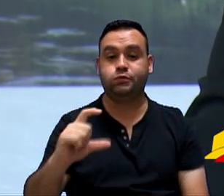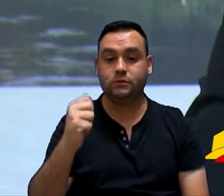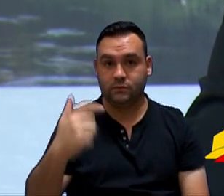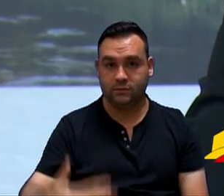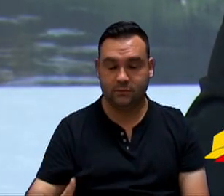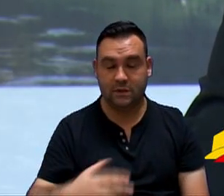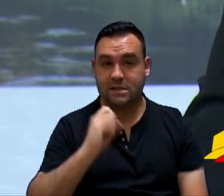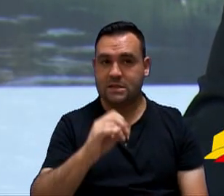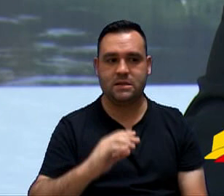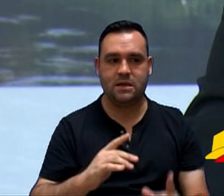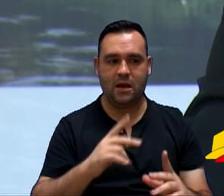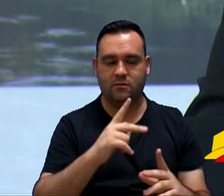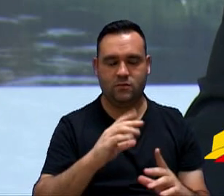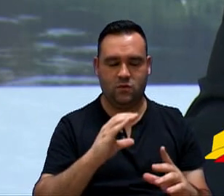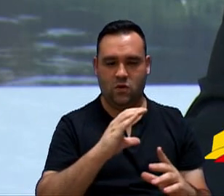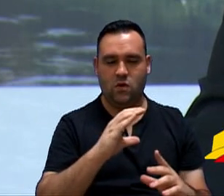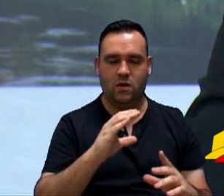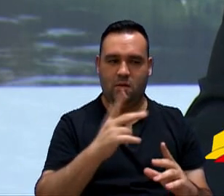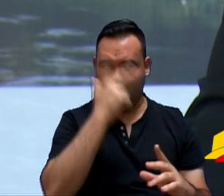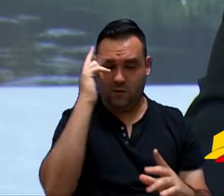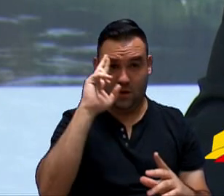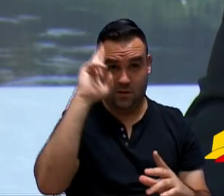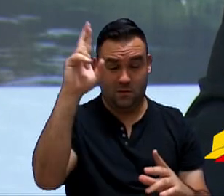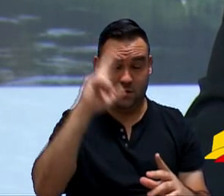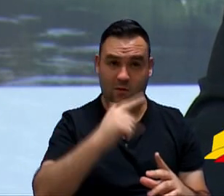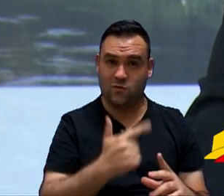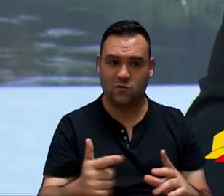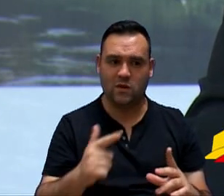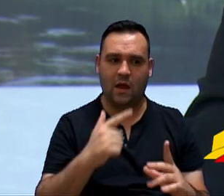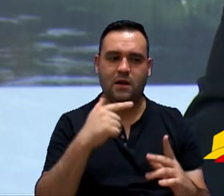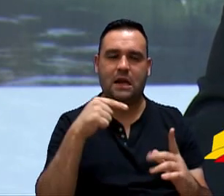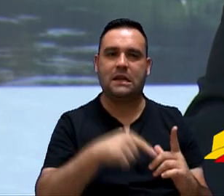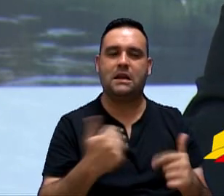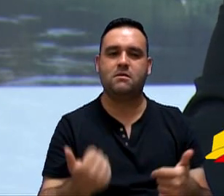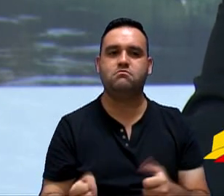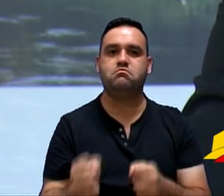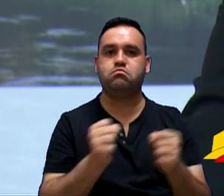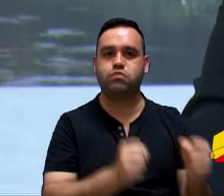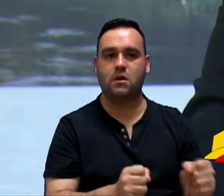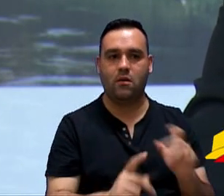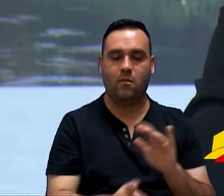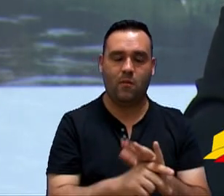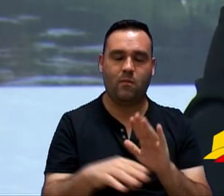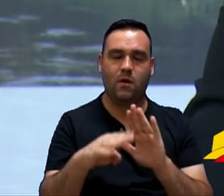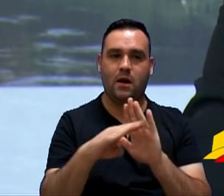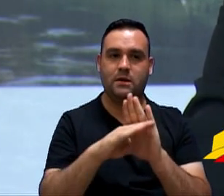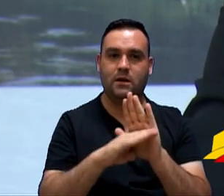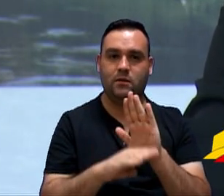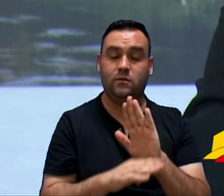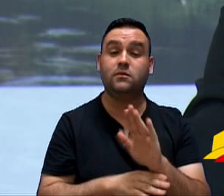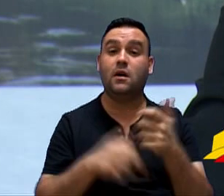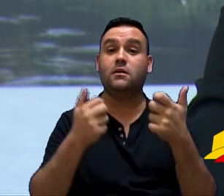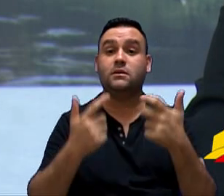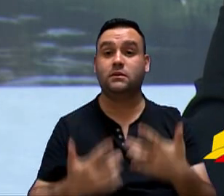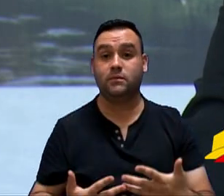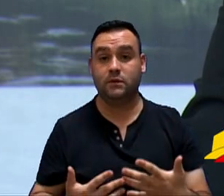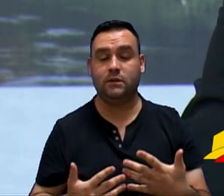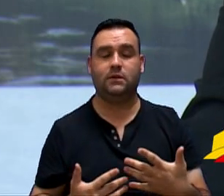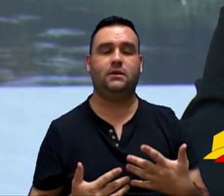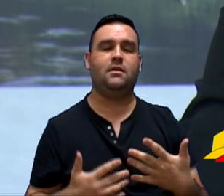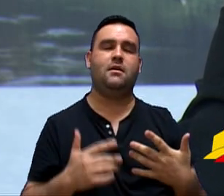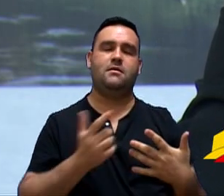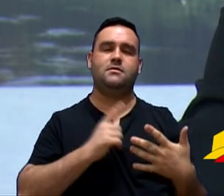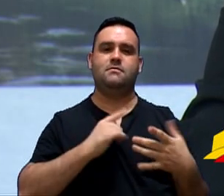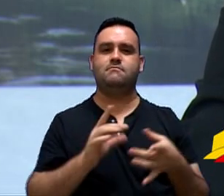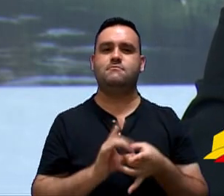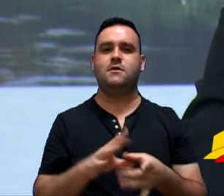ausência do condomínio e representante legal com poderes constituídos nos termos do seu estatuto, fica subsidiariamente